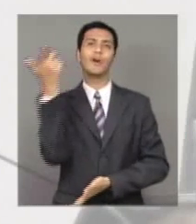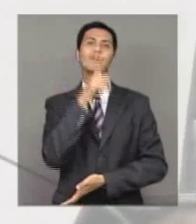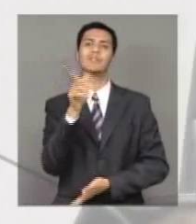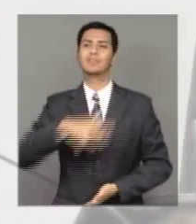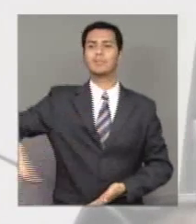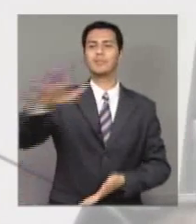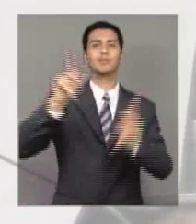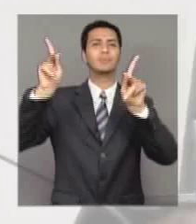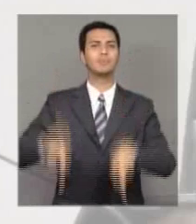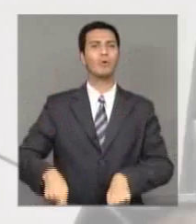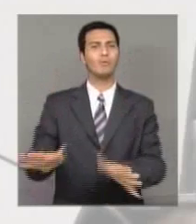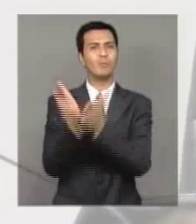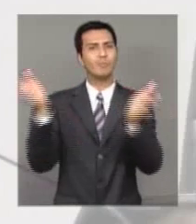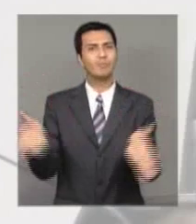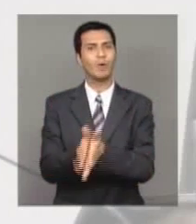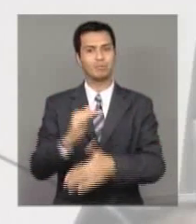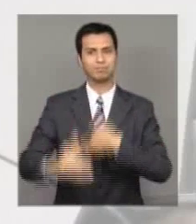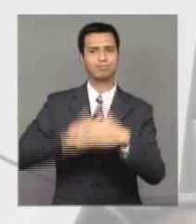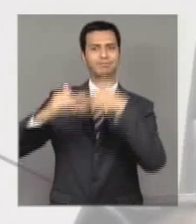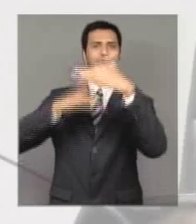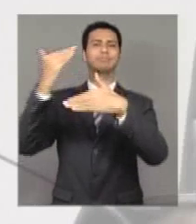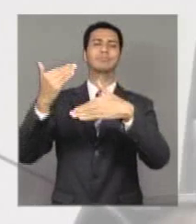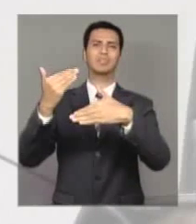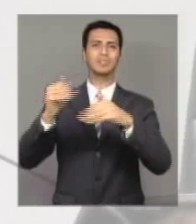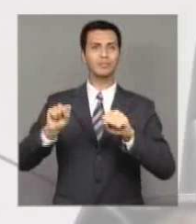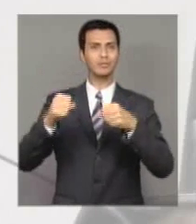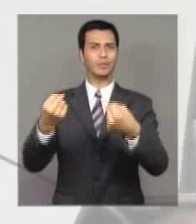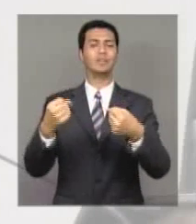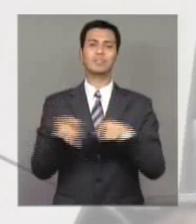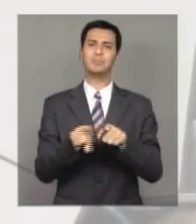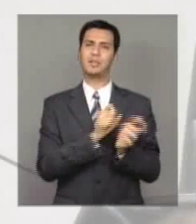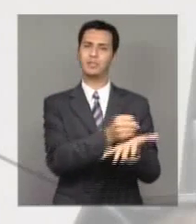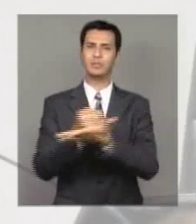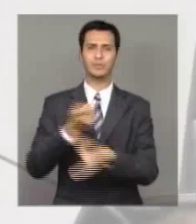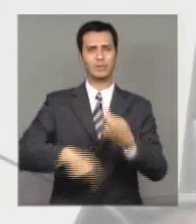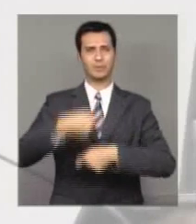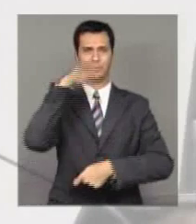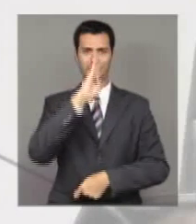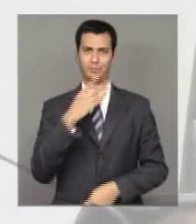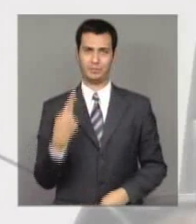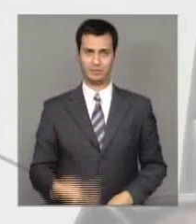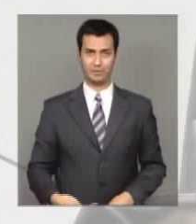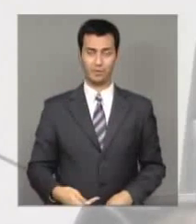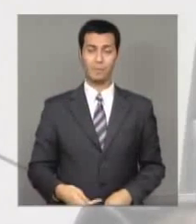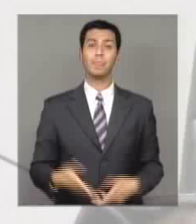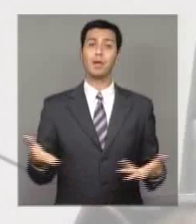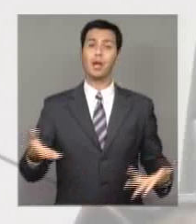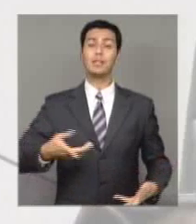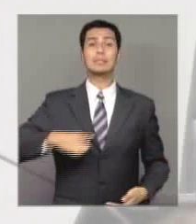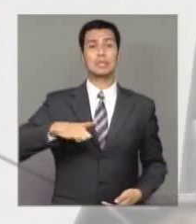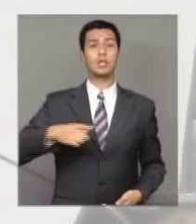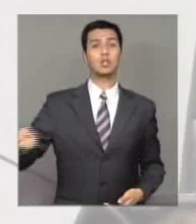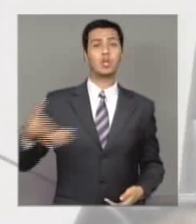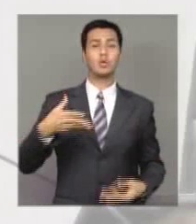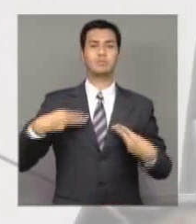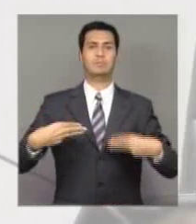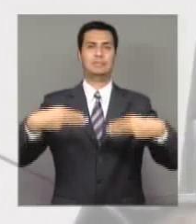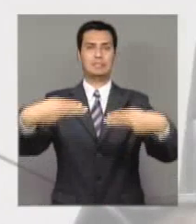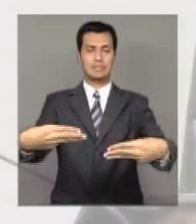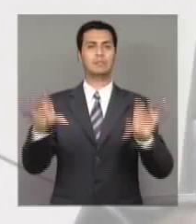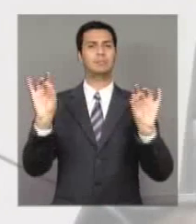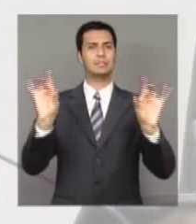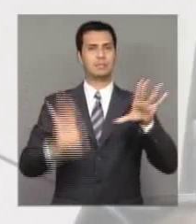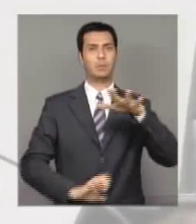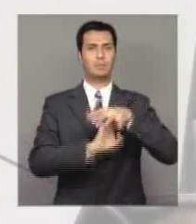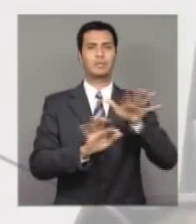renda, empregam pessoas e fazem a economia crescer. Esse ministério vai promover a inovação para que as